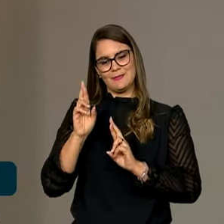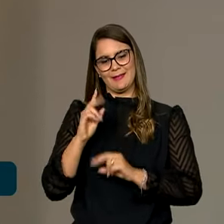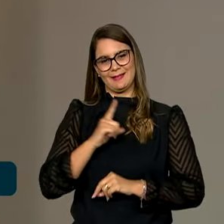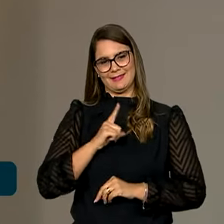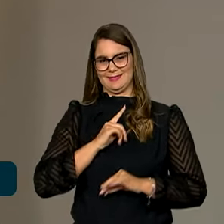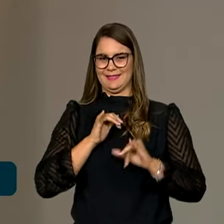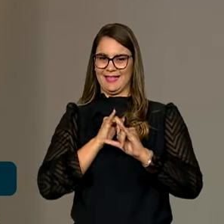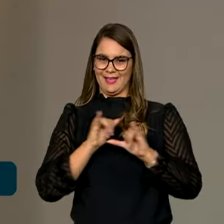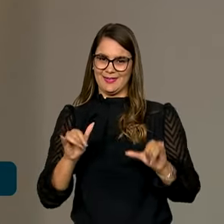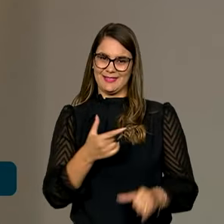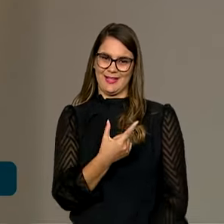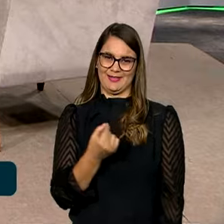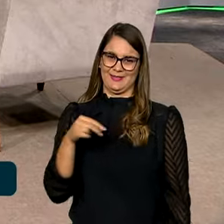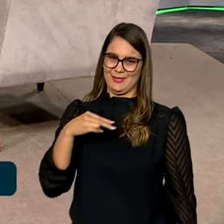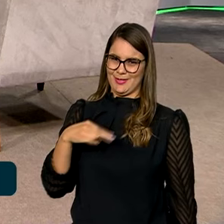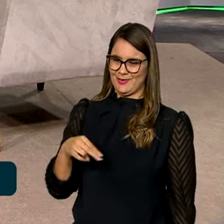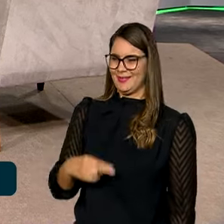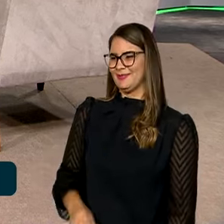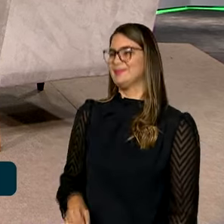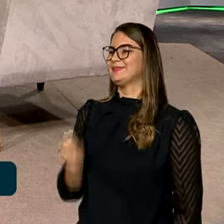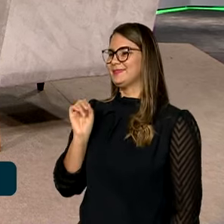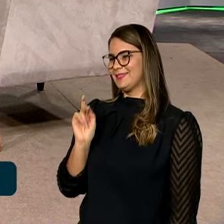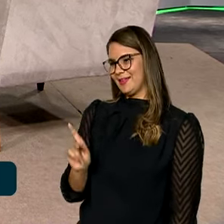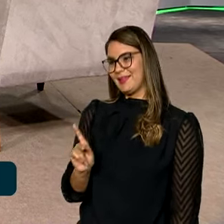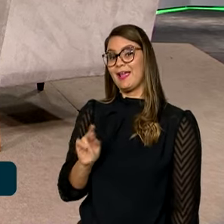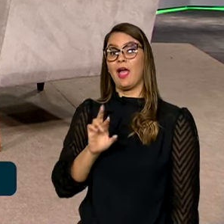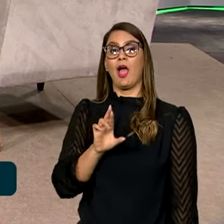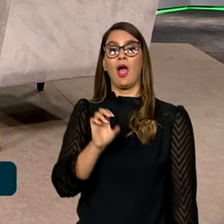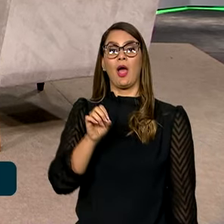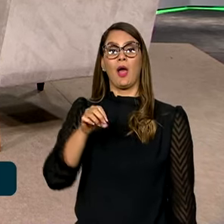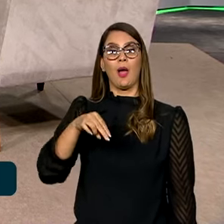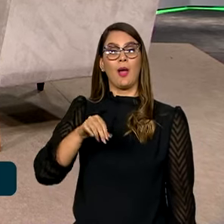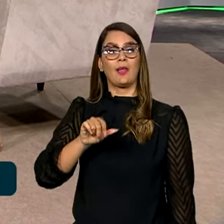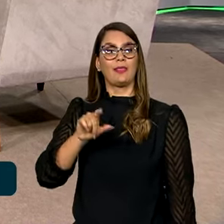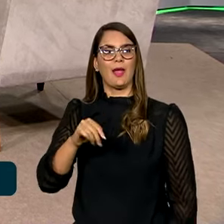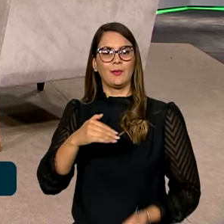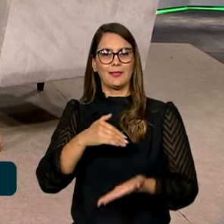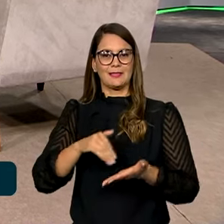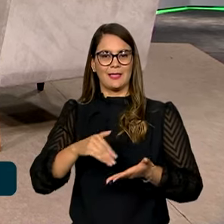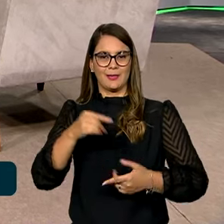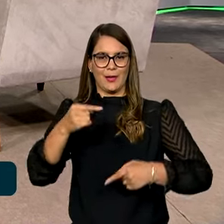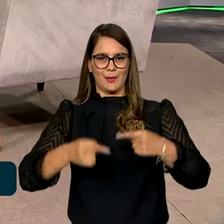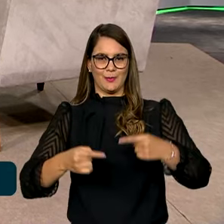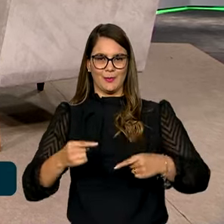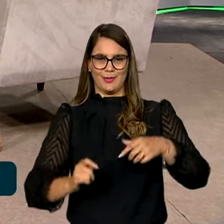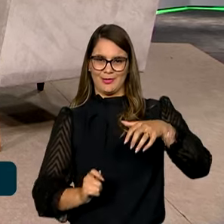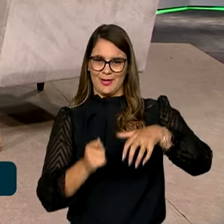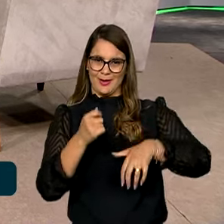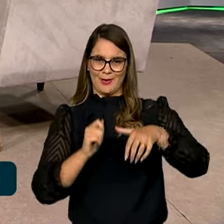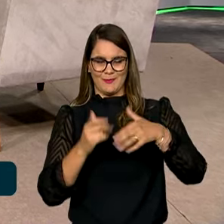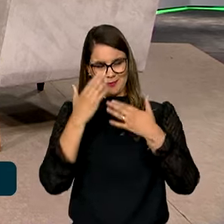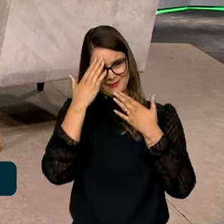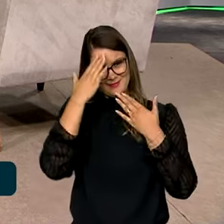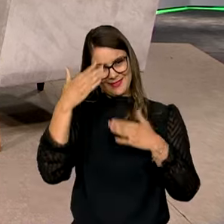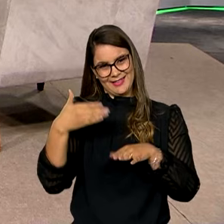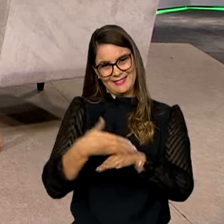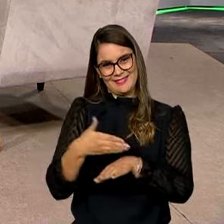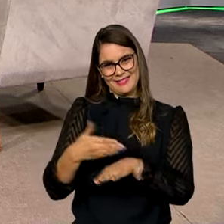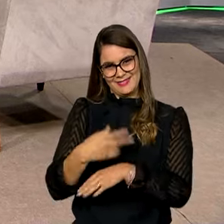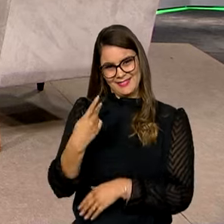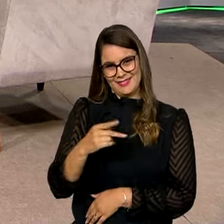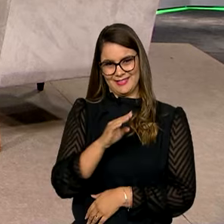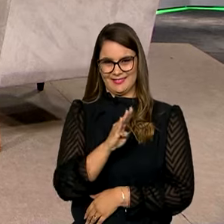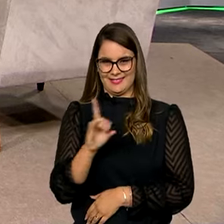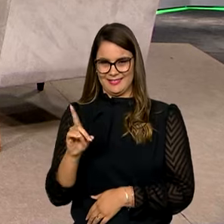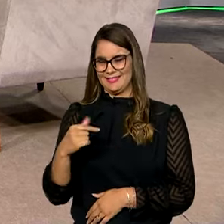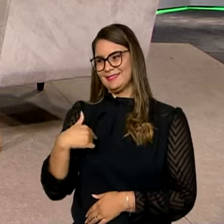anunciadas no 20 de novembro. Tá, muito bem. Ronaldo dos Santos, secretário de Políticas para Quilombolas, muito obrigado pela sua participação aqui no Brasil